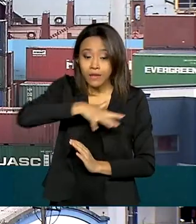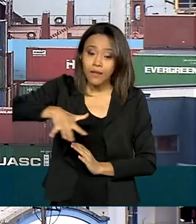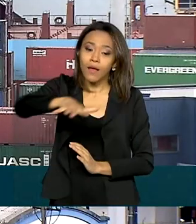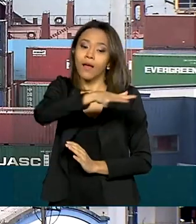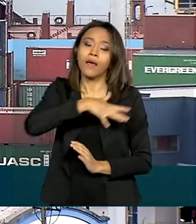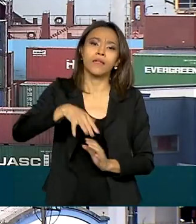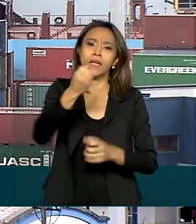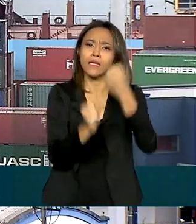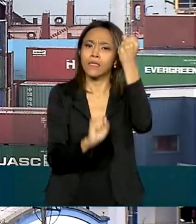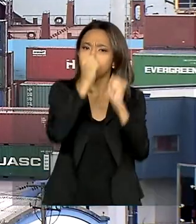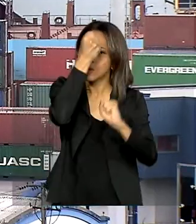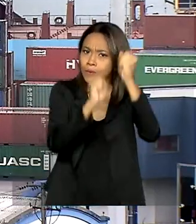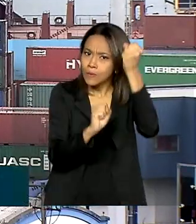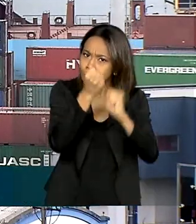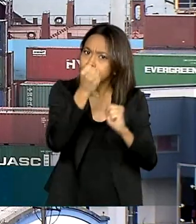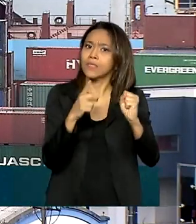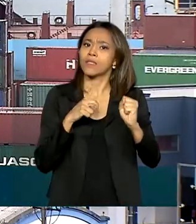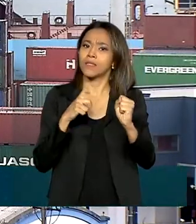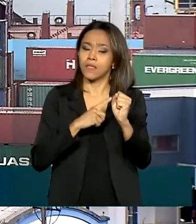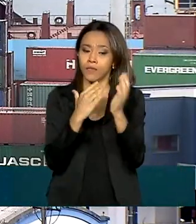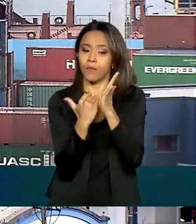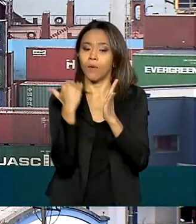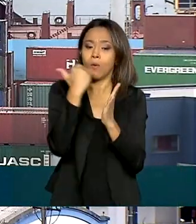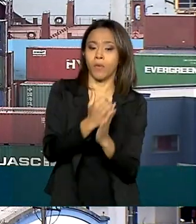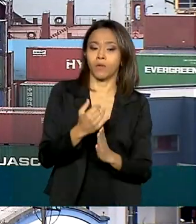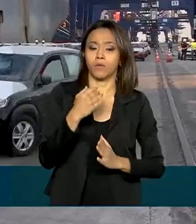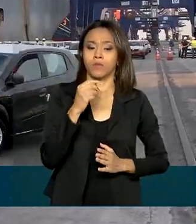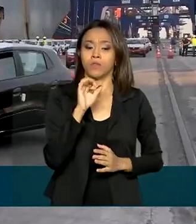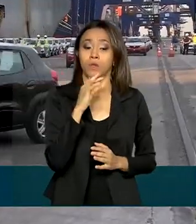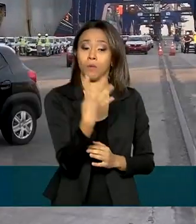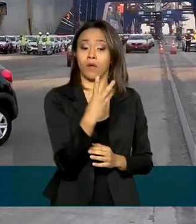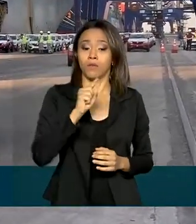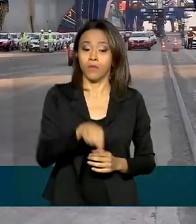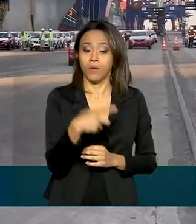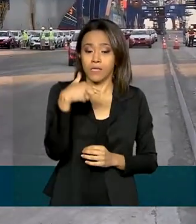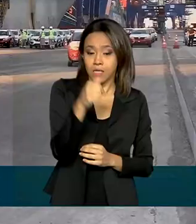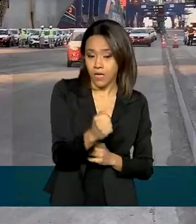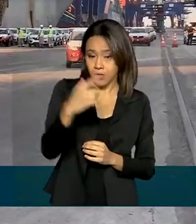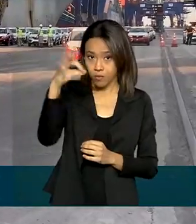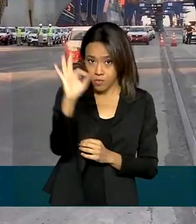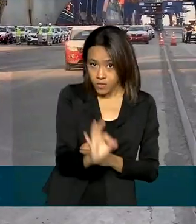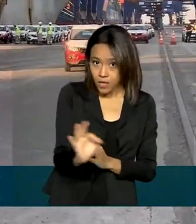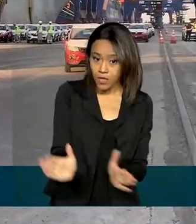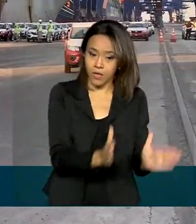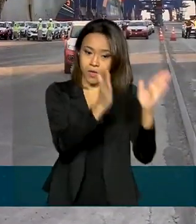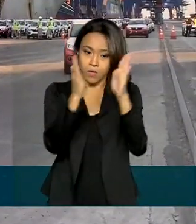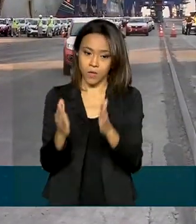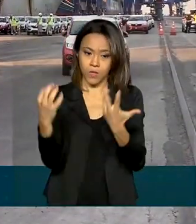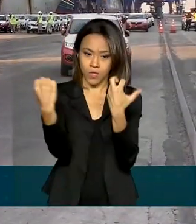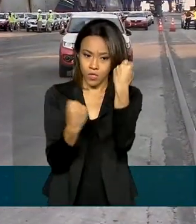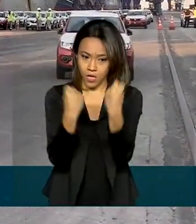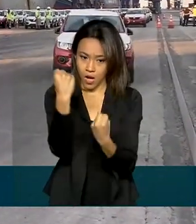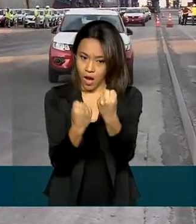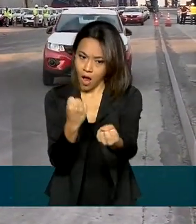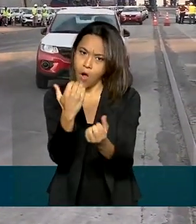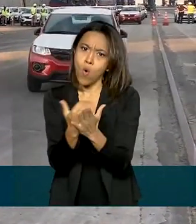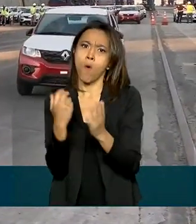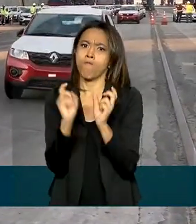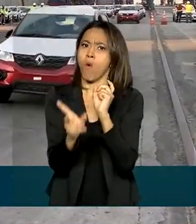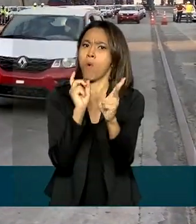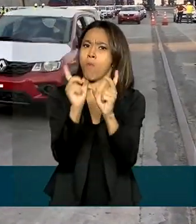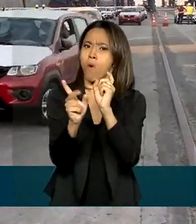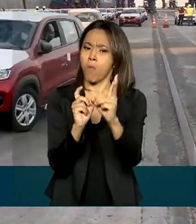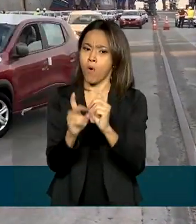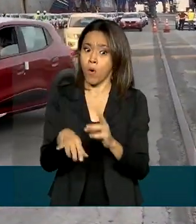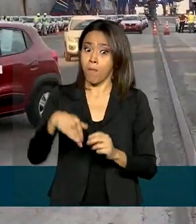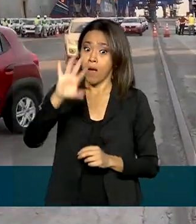transformação, com crescimento de 4,7%. As exportações de veículos de passageiros subiram em mais de